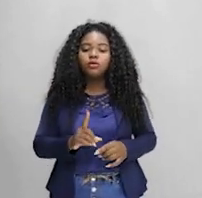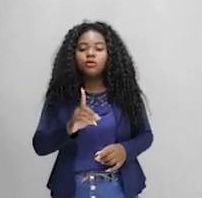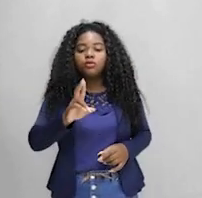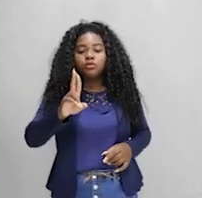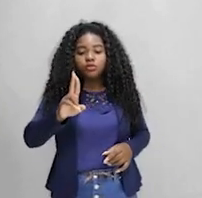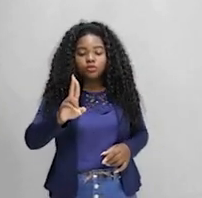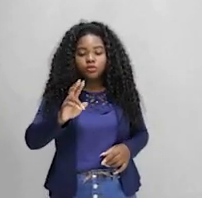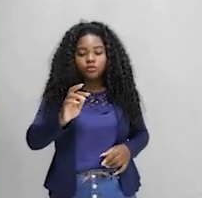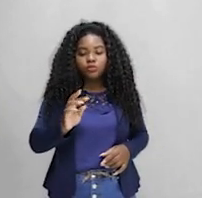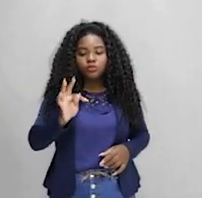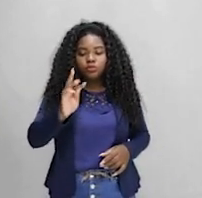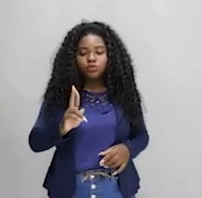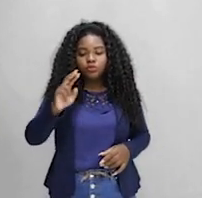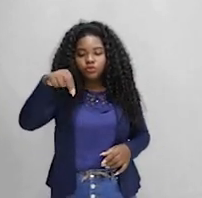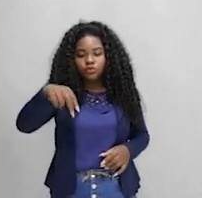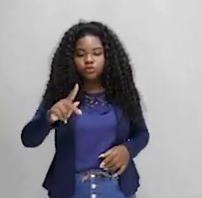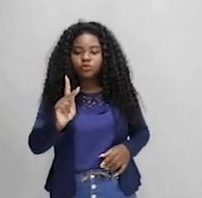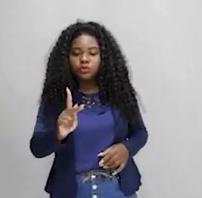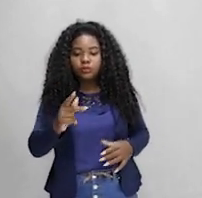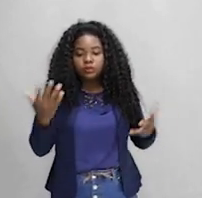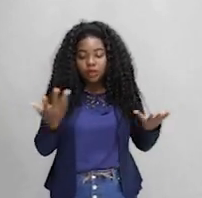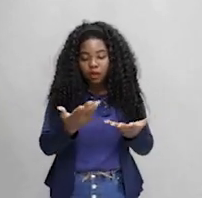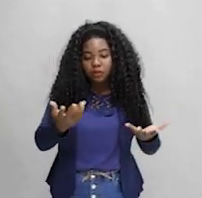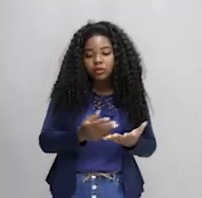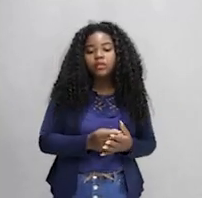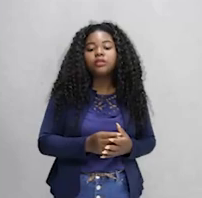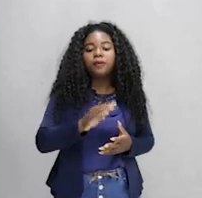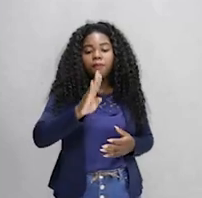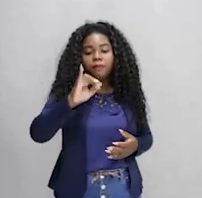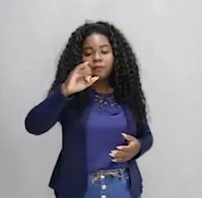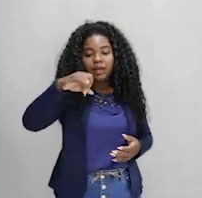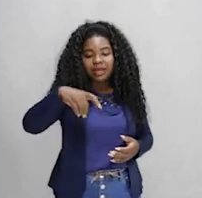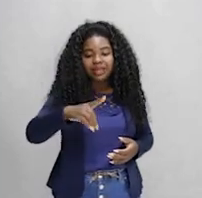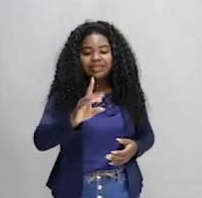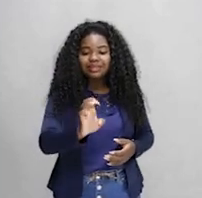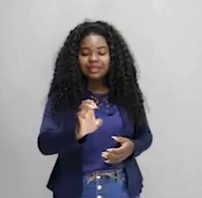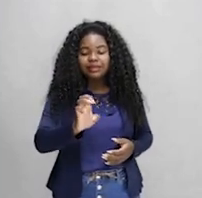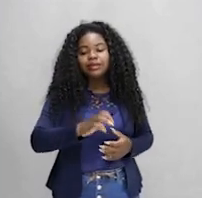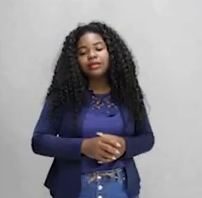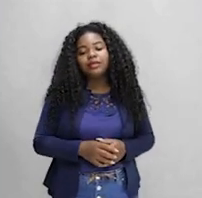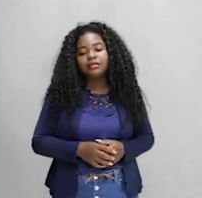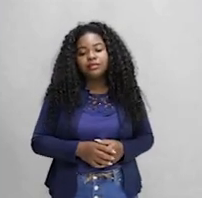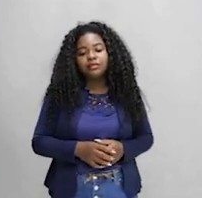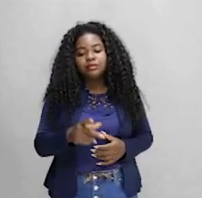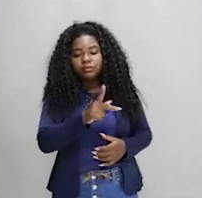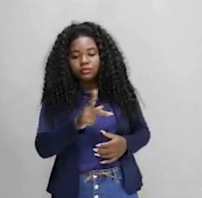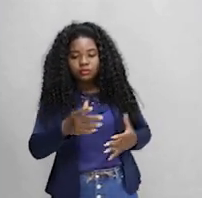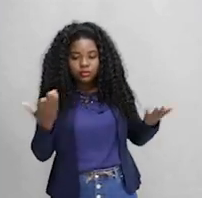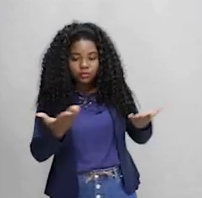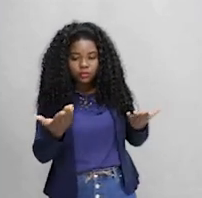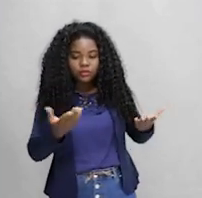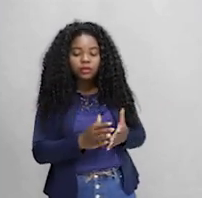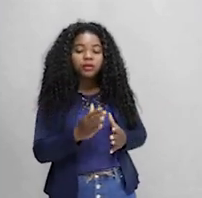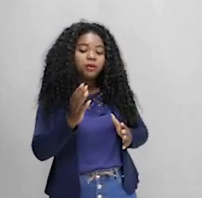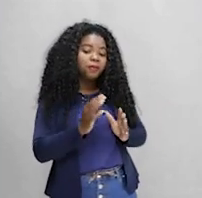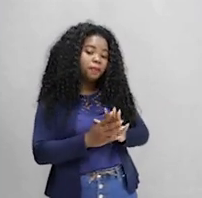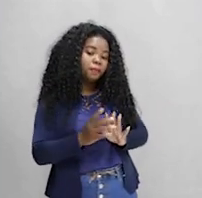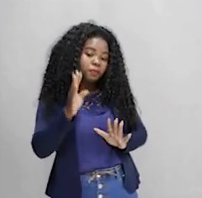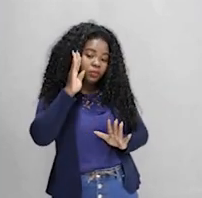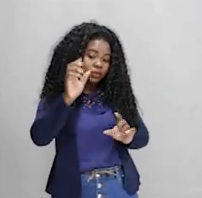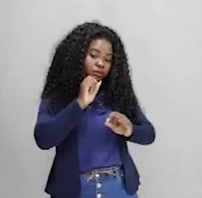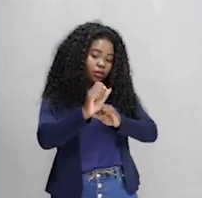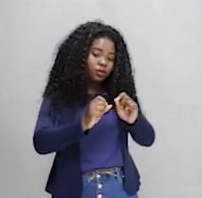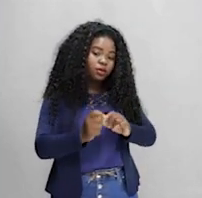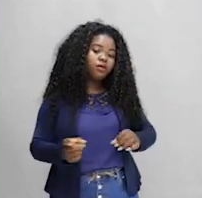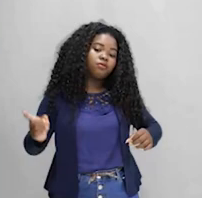do poder e nós temos aí o Joe Biden assumindo e um dos principais compromissos de campanha do Joe Biden era justamente